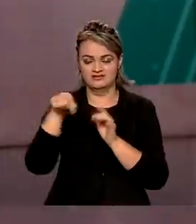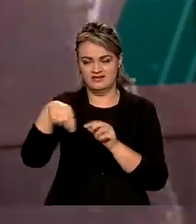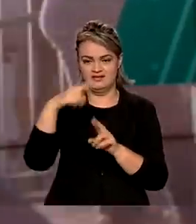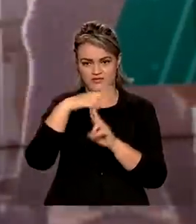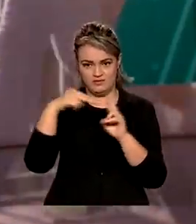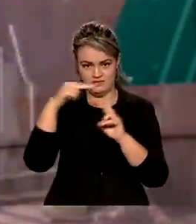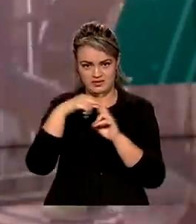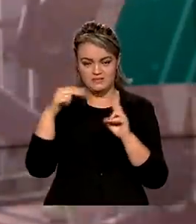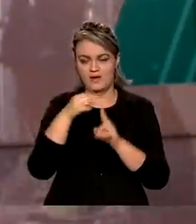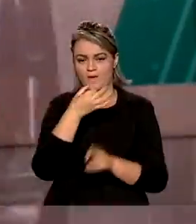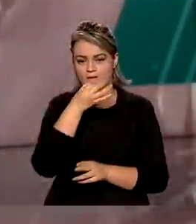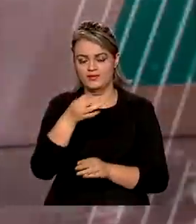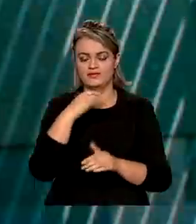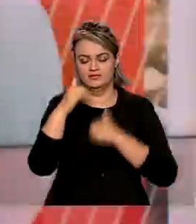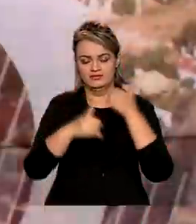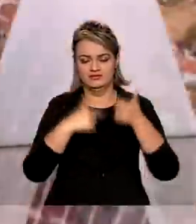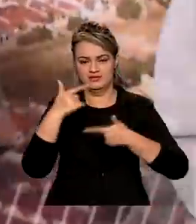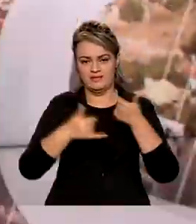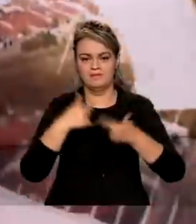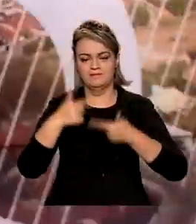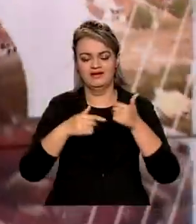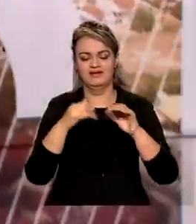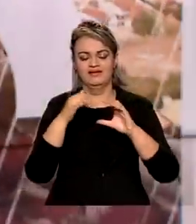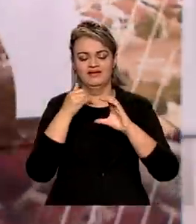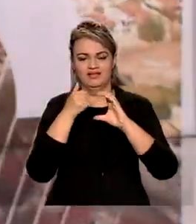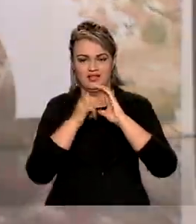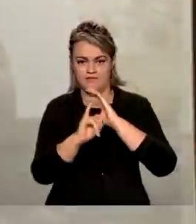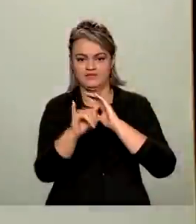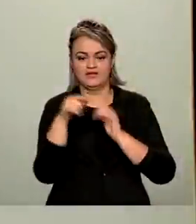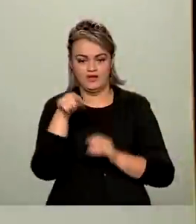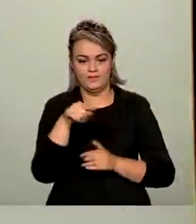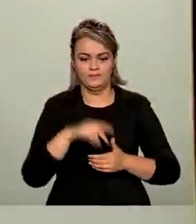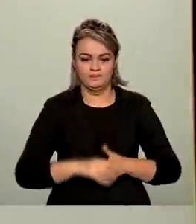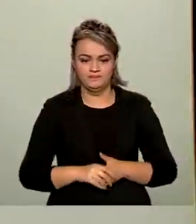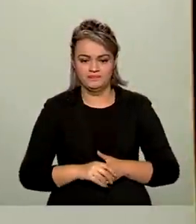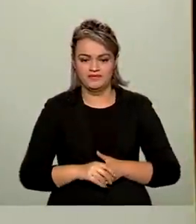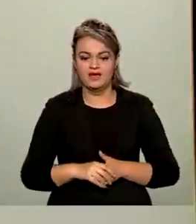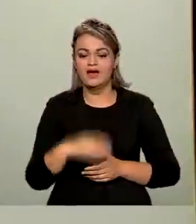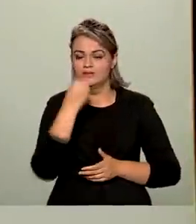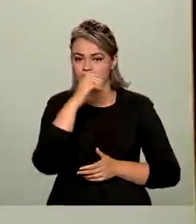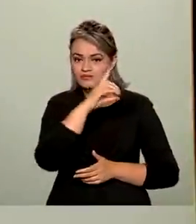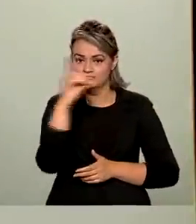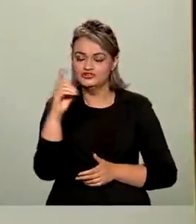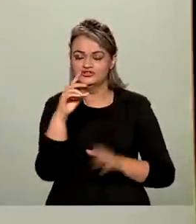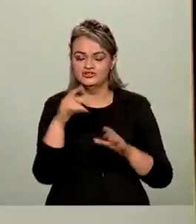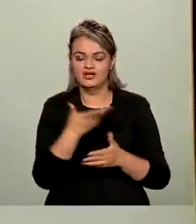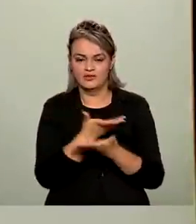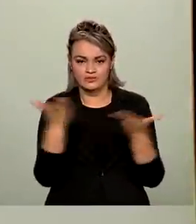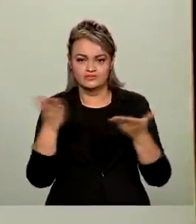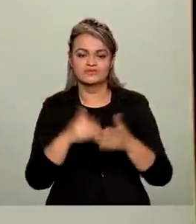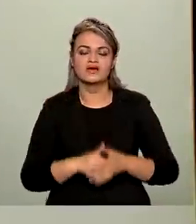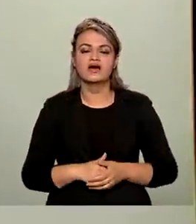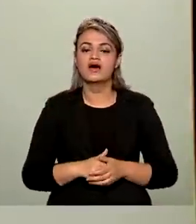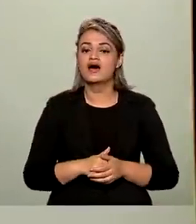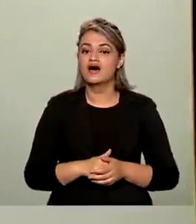Brasília e comentarista aqui da TV Brasil, Ricardo Caldas. Bom dia, bom dia a todos. O nosso tema de hoje é o setor de